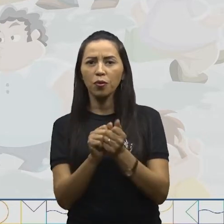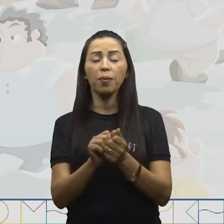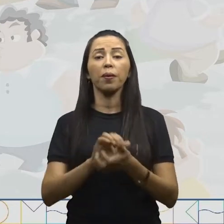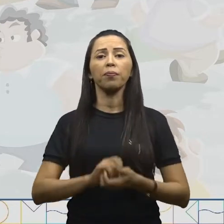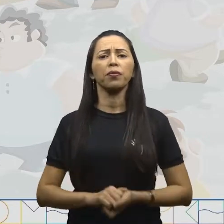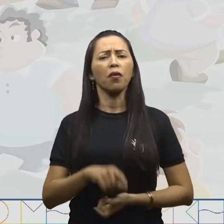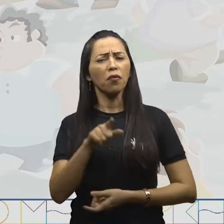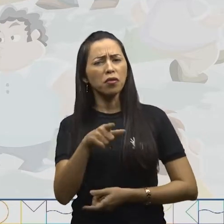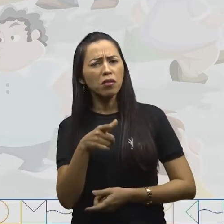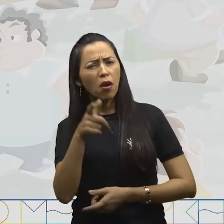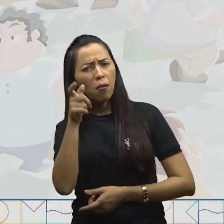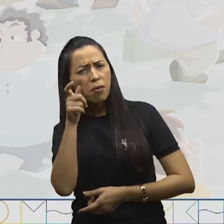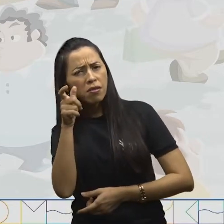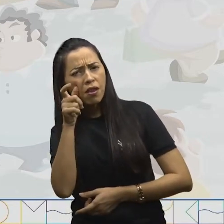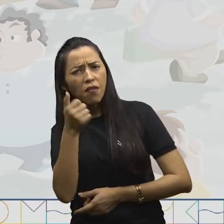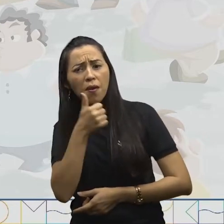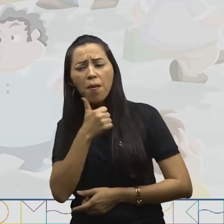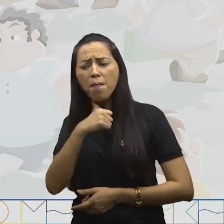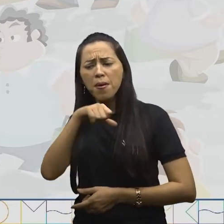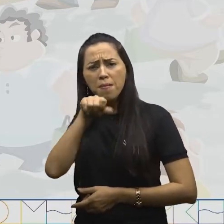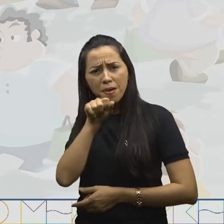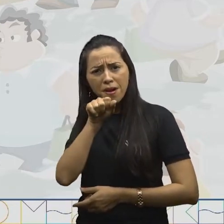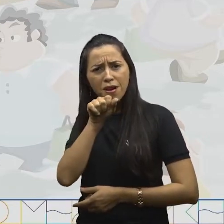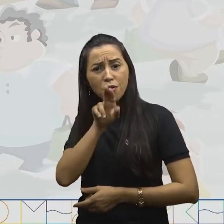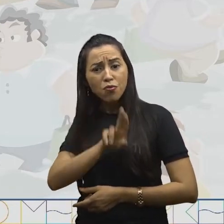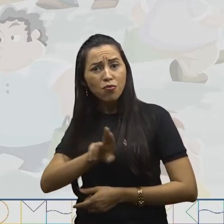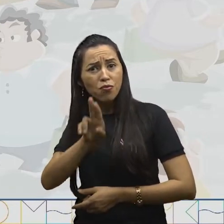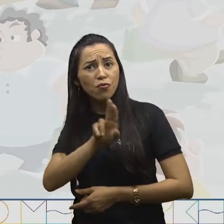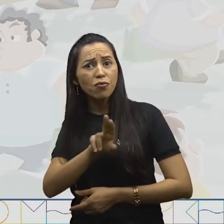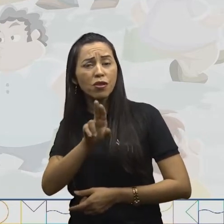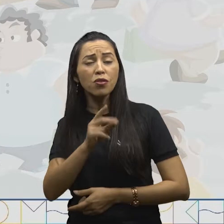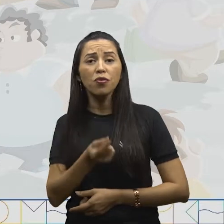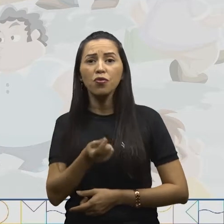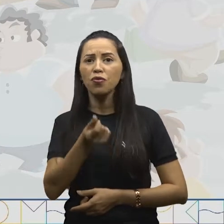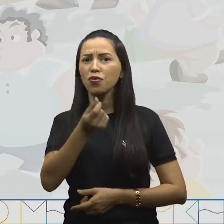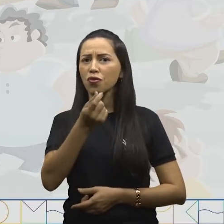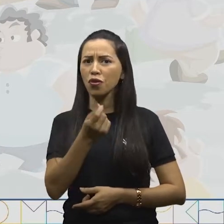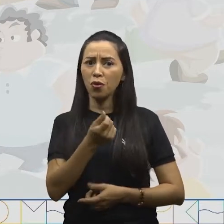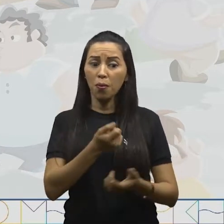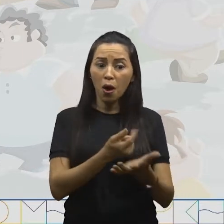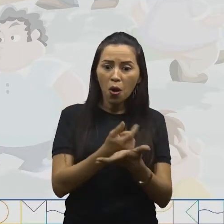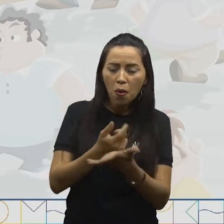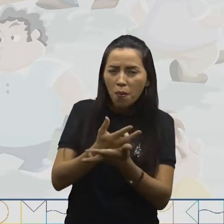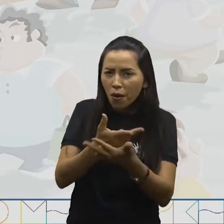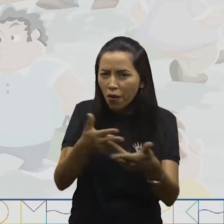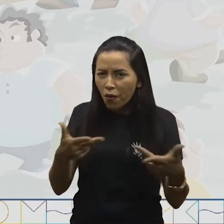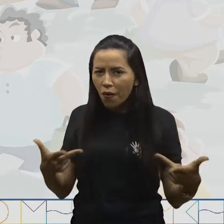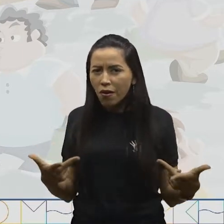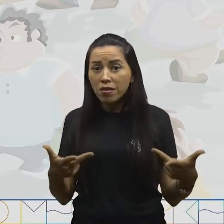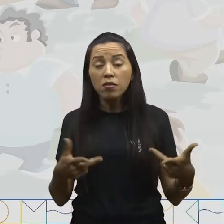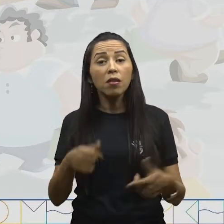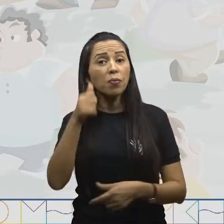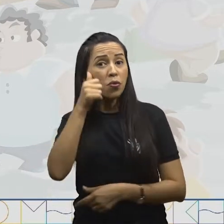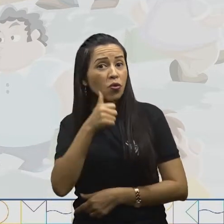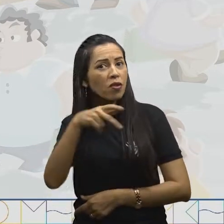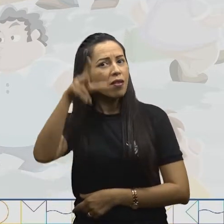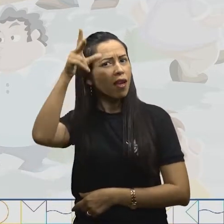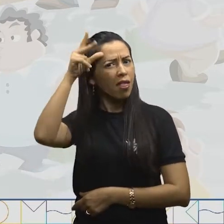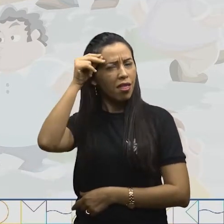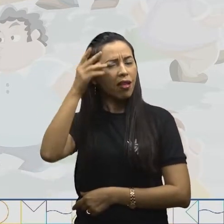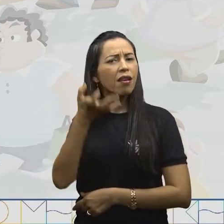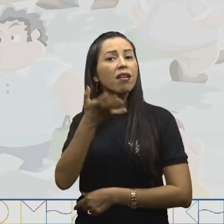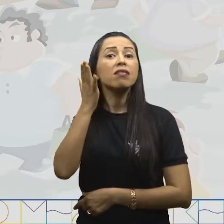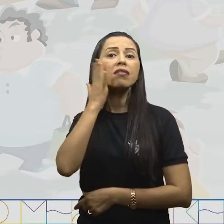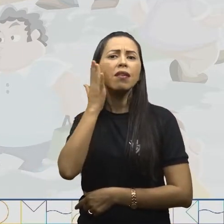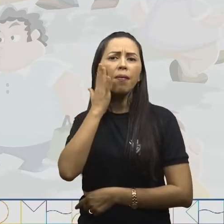pagar as compras. Sabe o que é? Tainá também quer saber. É algo que